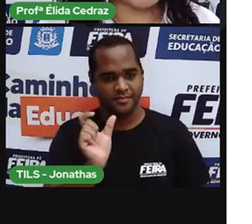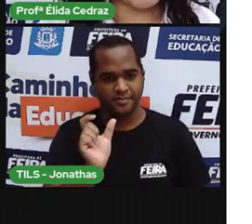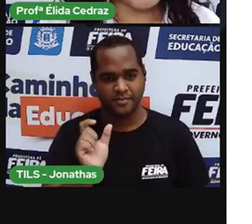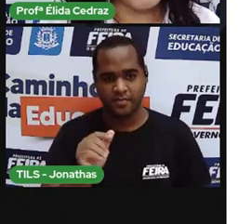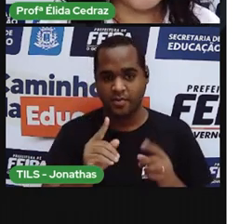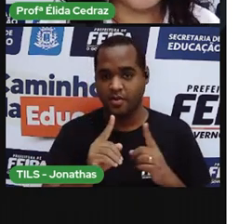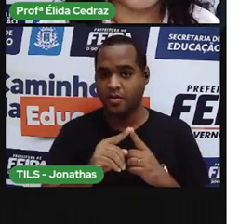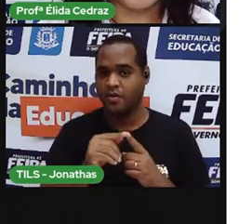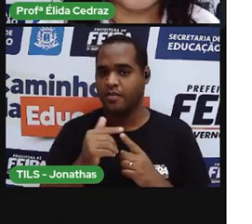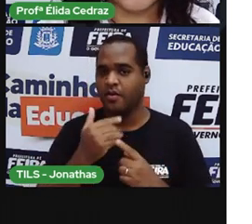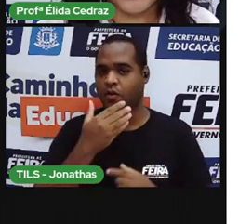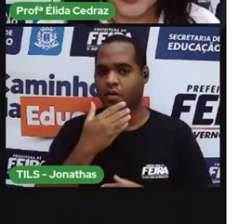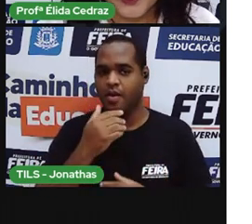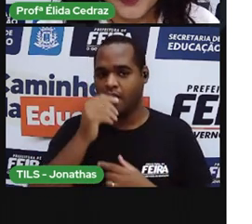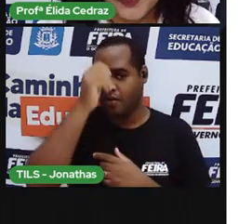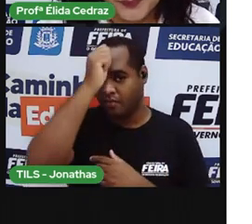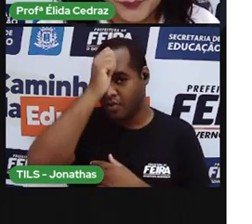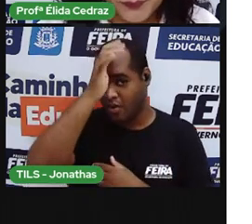bombeiro.